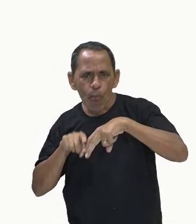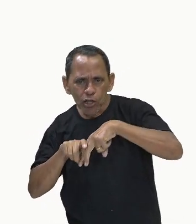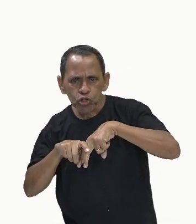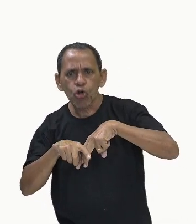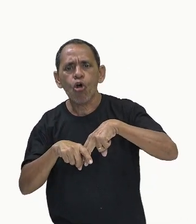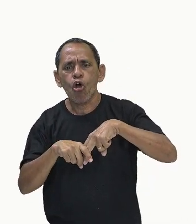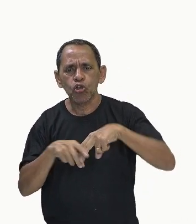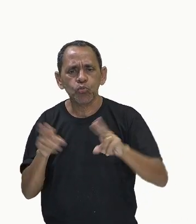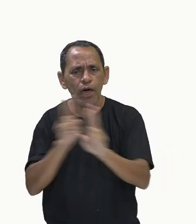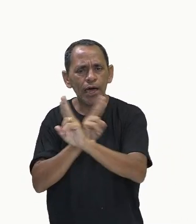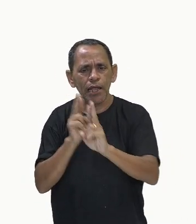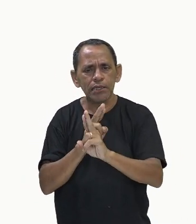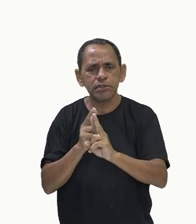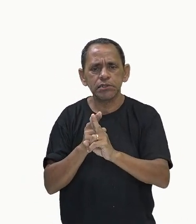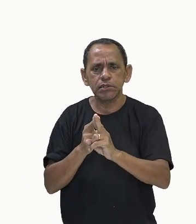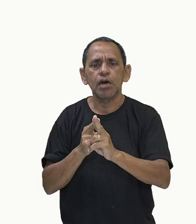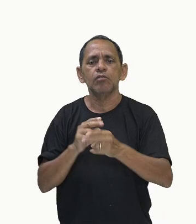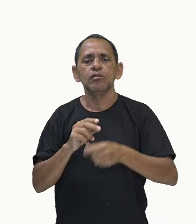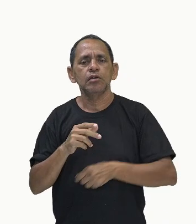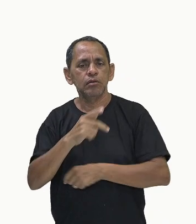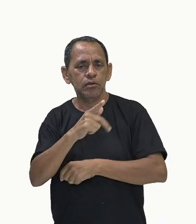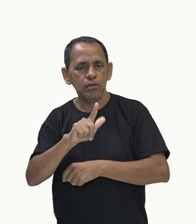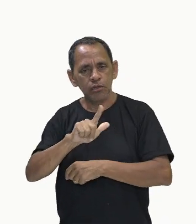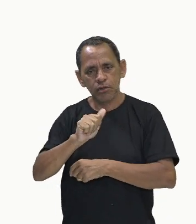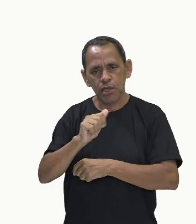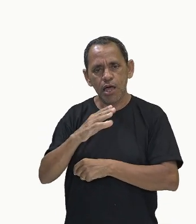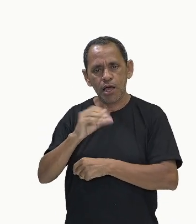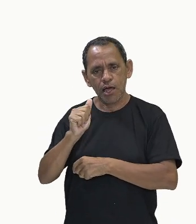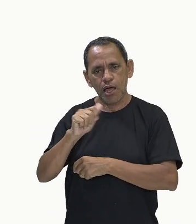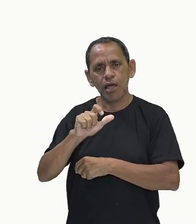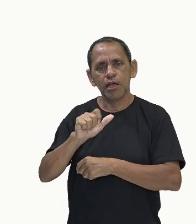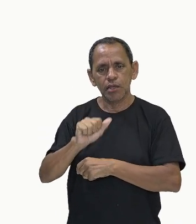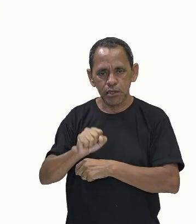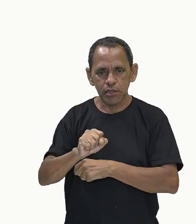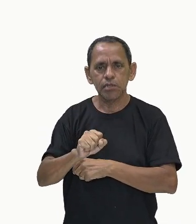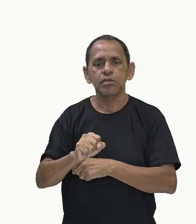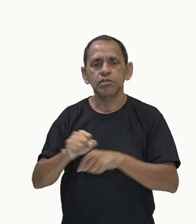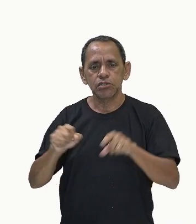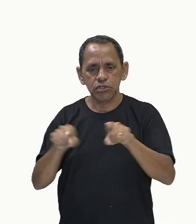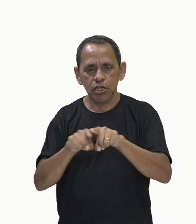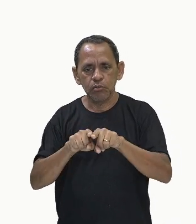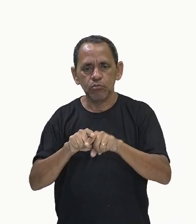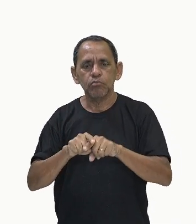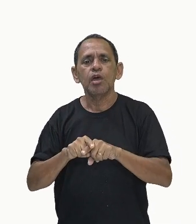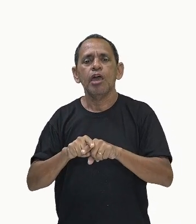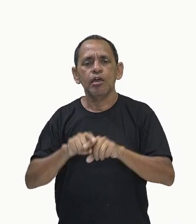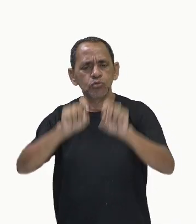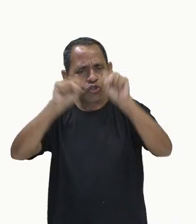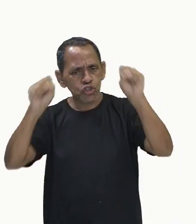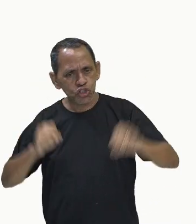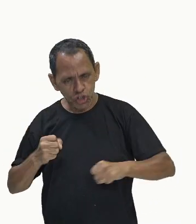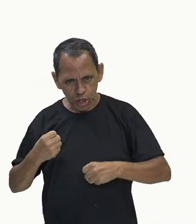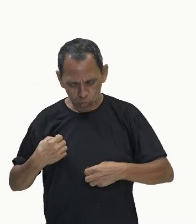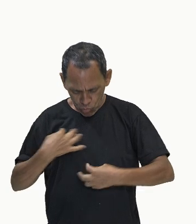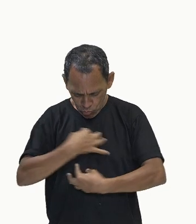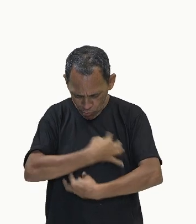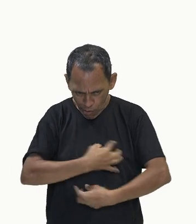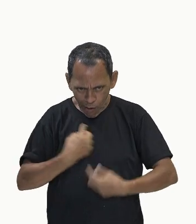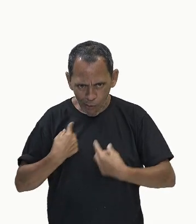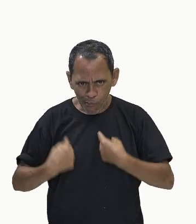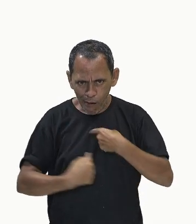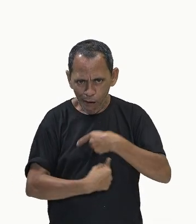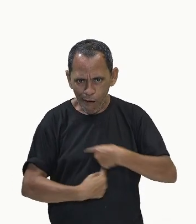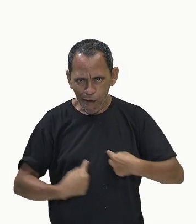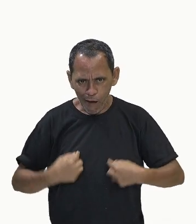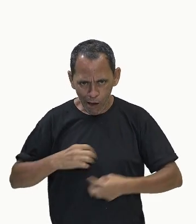relação entre as placas de pé e o sistema digestório. Para você ver que também temos